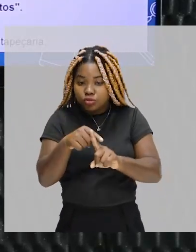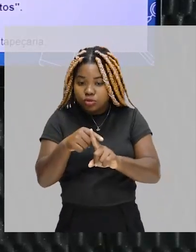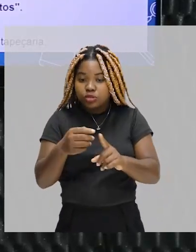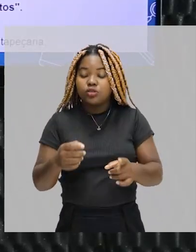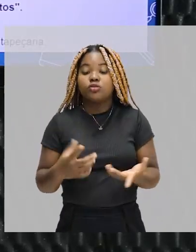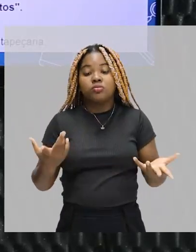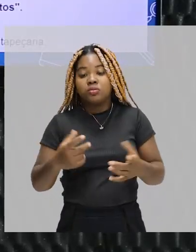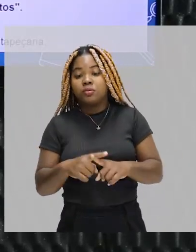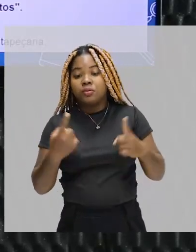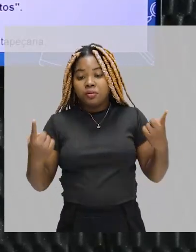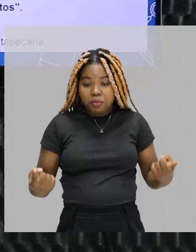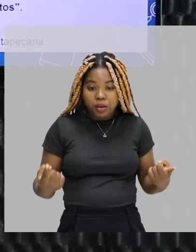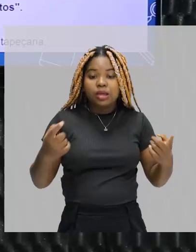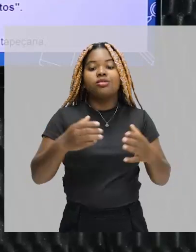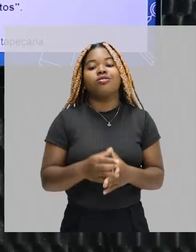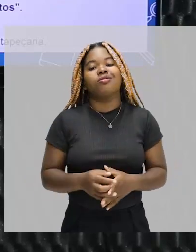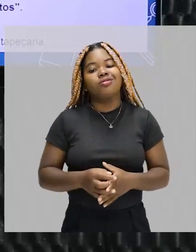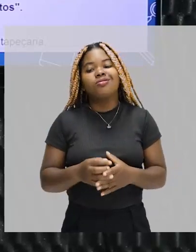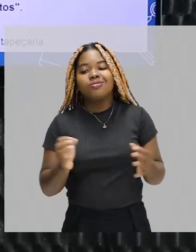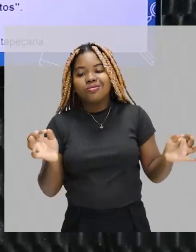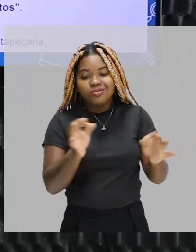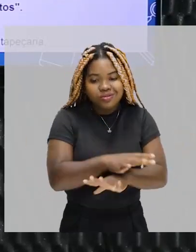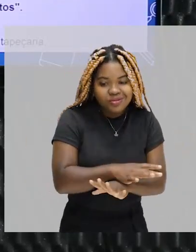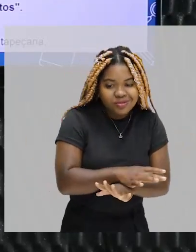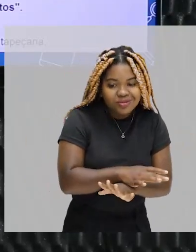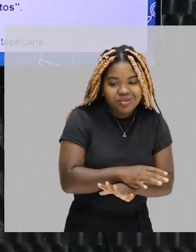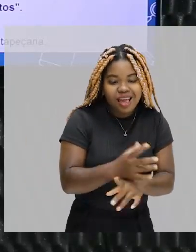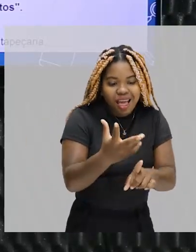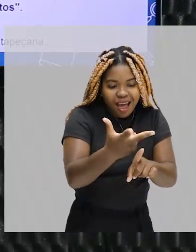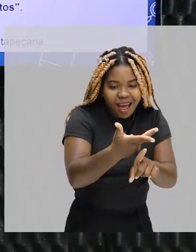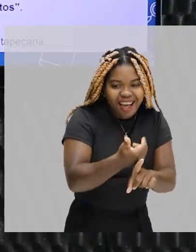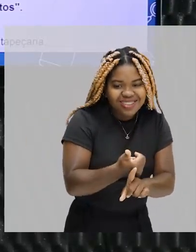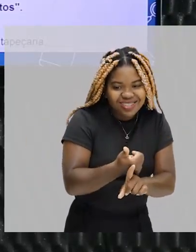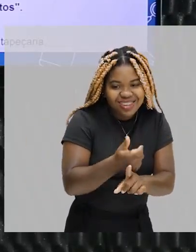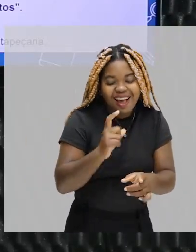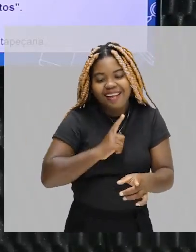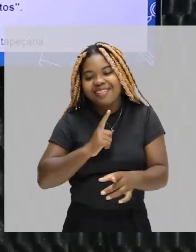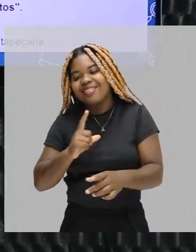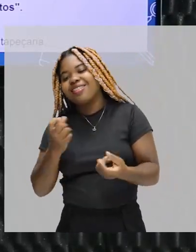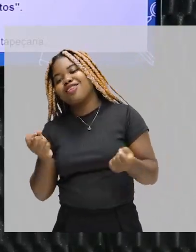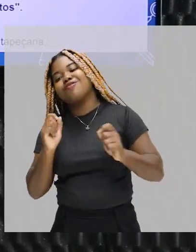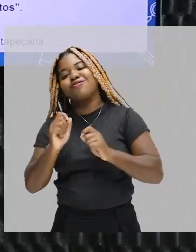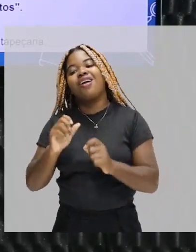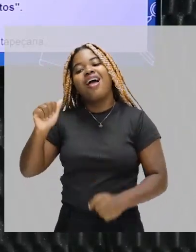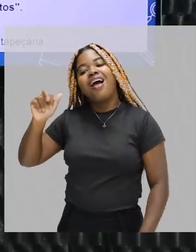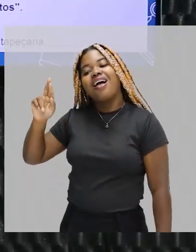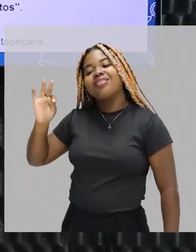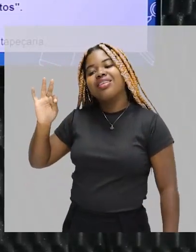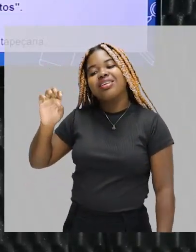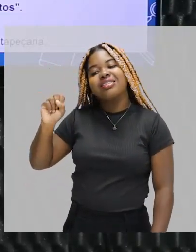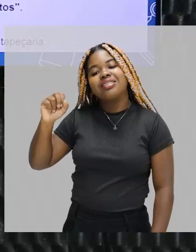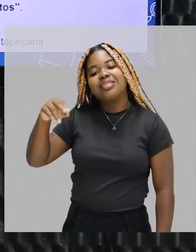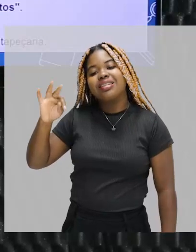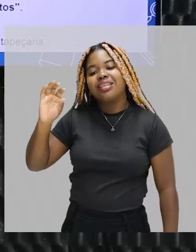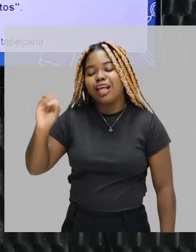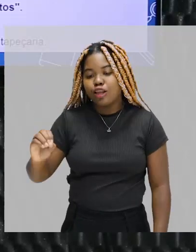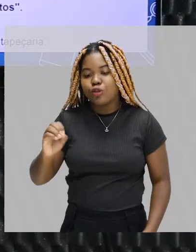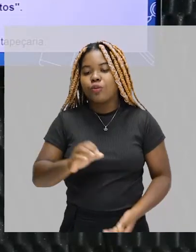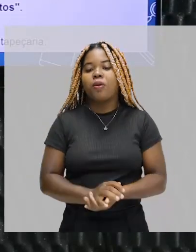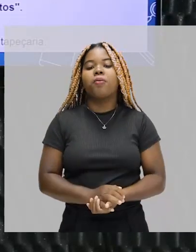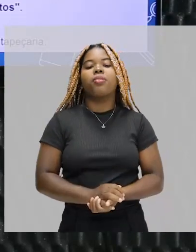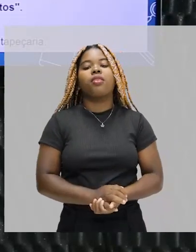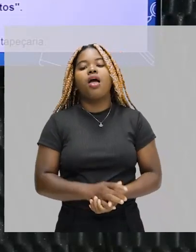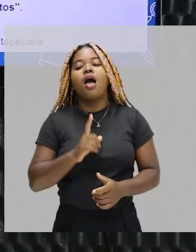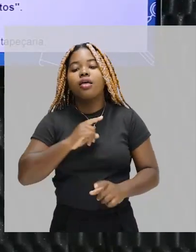arte em si. Aí tem o diferencial entre artesanato e arte. Tem aí um conceito bem específico da função. As tapecerias de